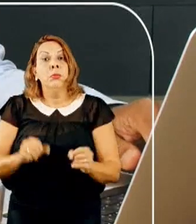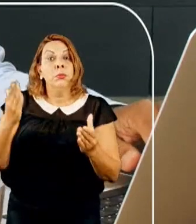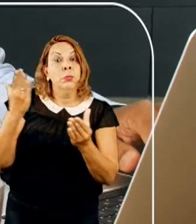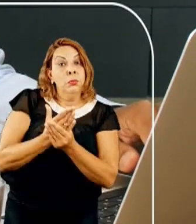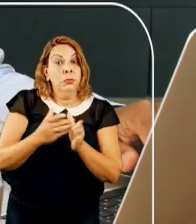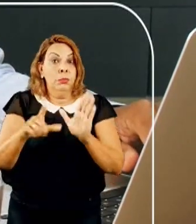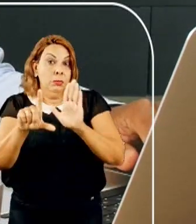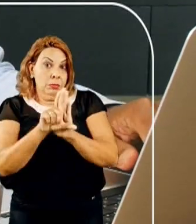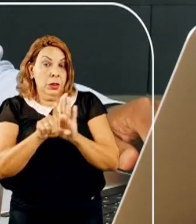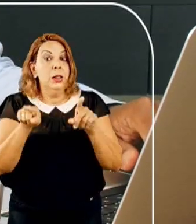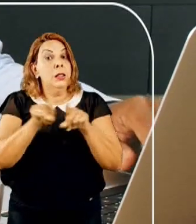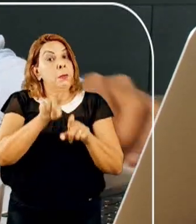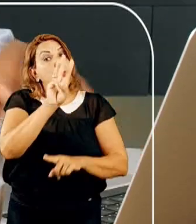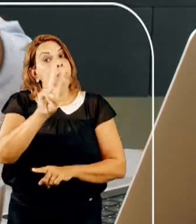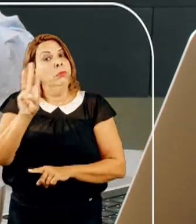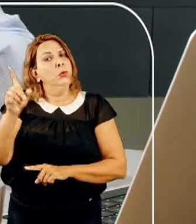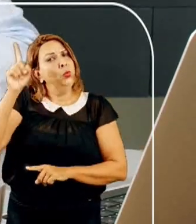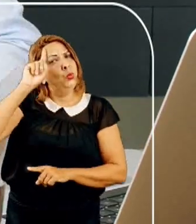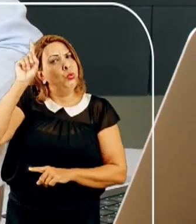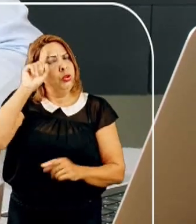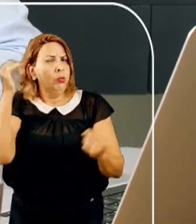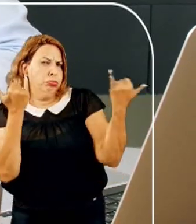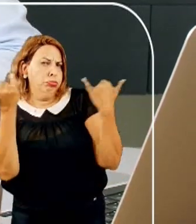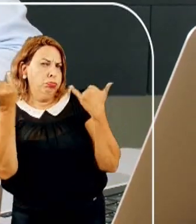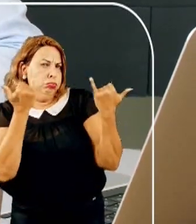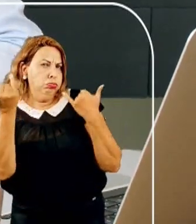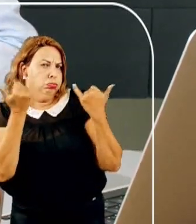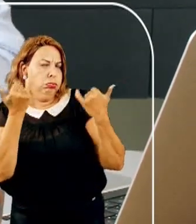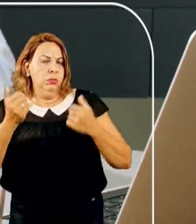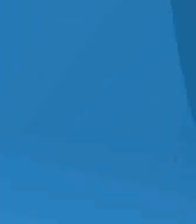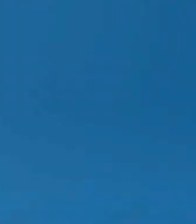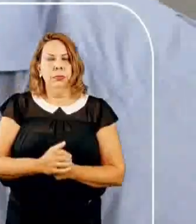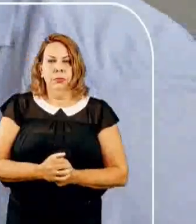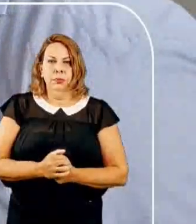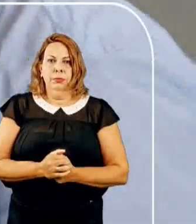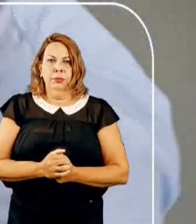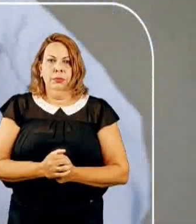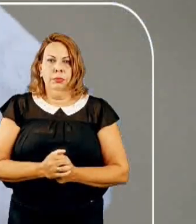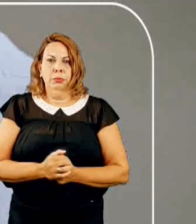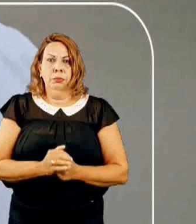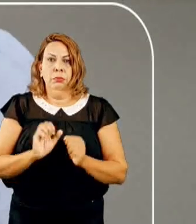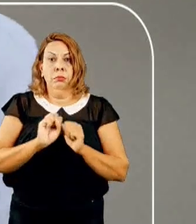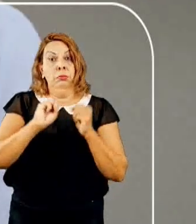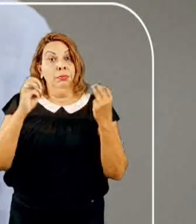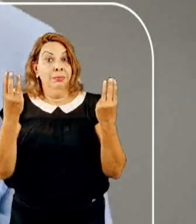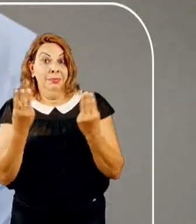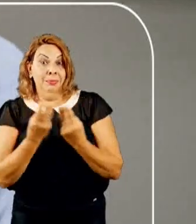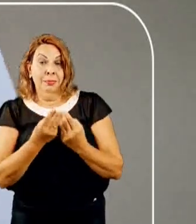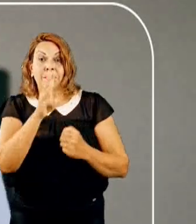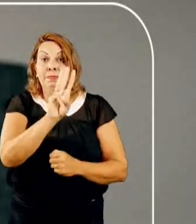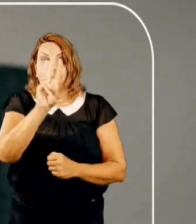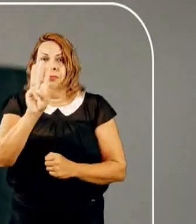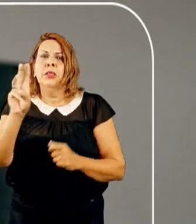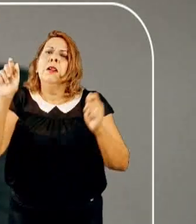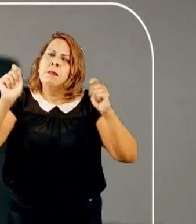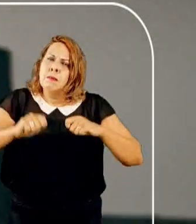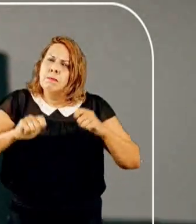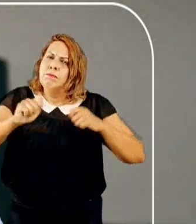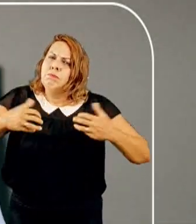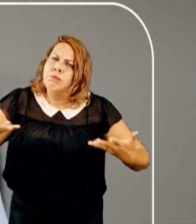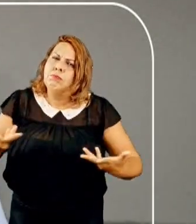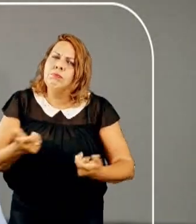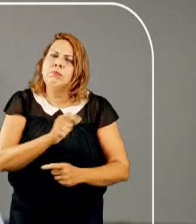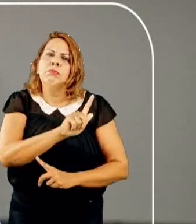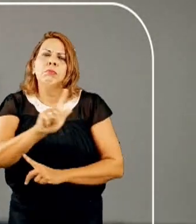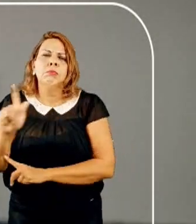sistema de processo legislativo e o portal do diário legislativo. O Alesi Leges potencializa